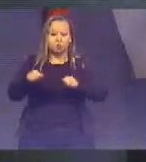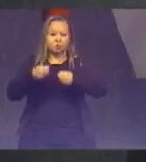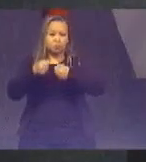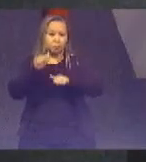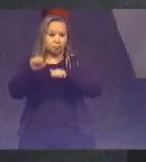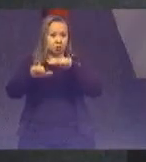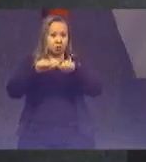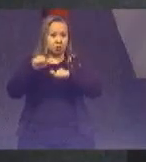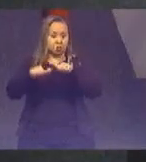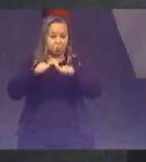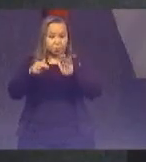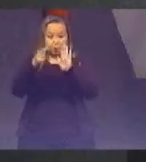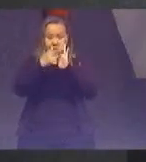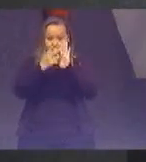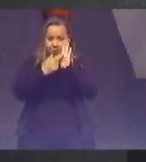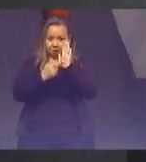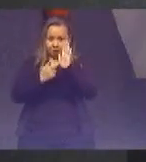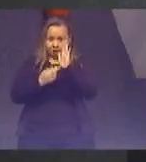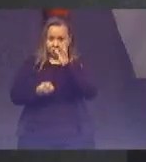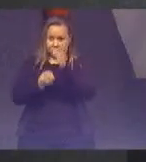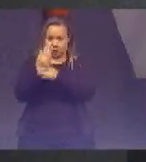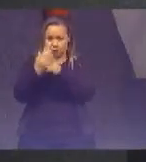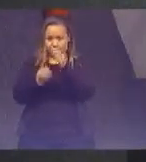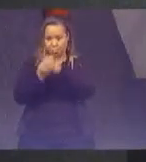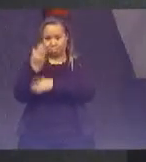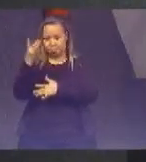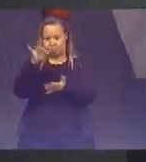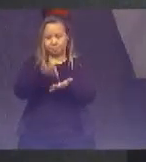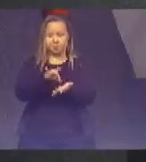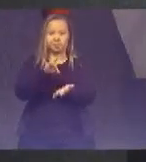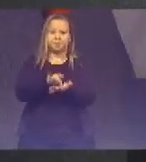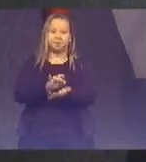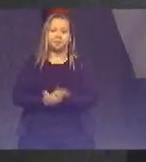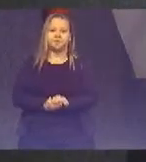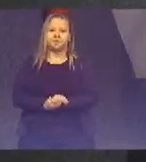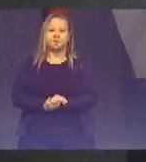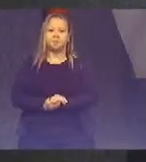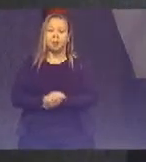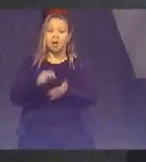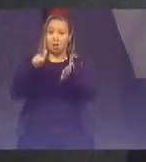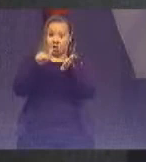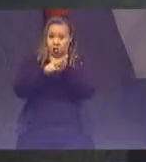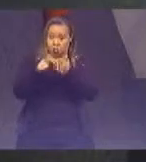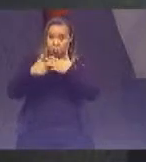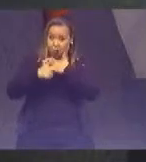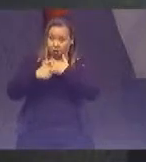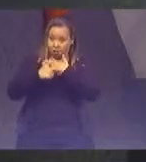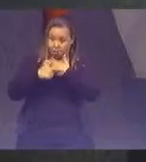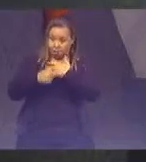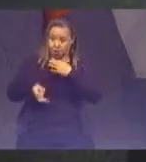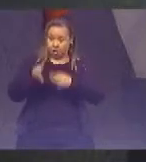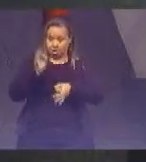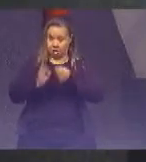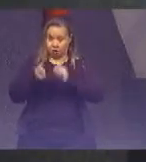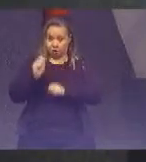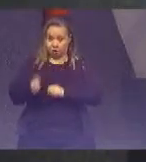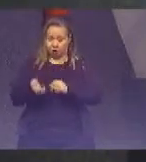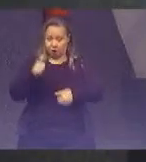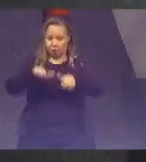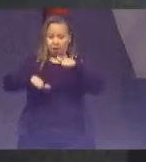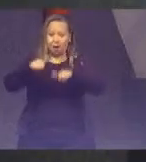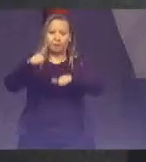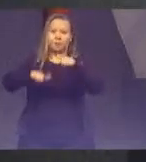transformar as regras que criamos em realidade É papel institucional do tribunal avaliar